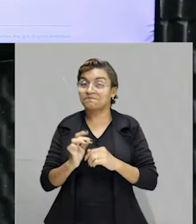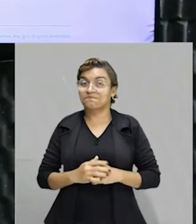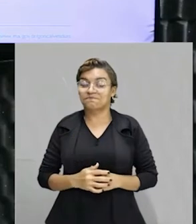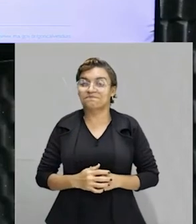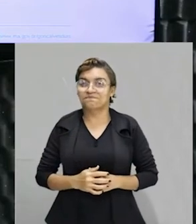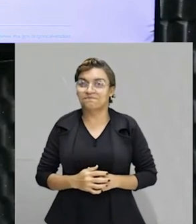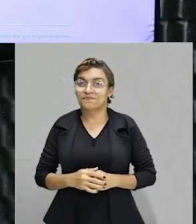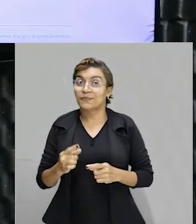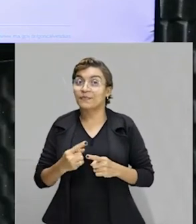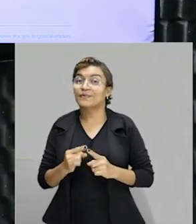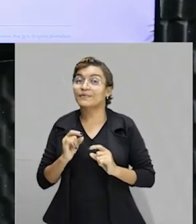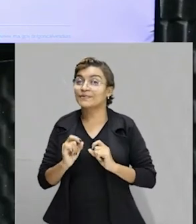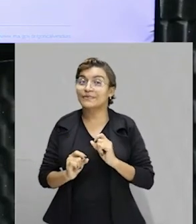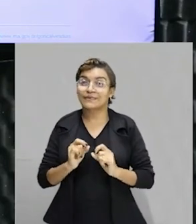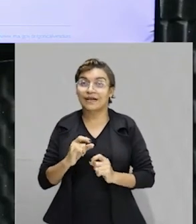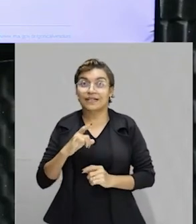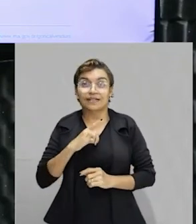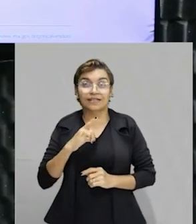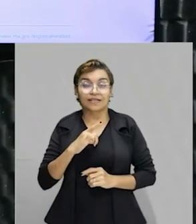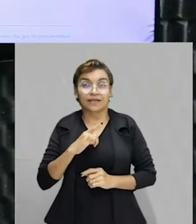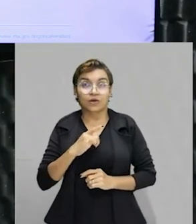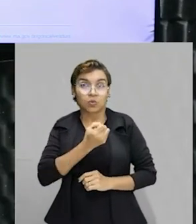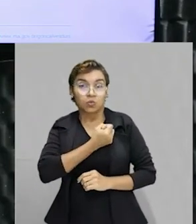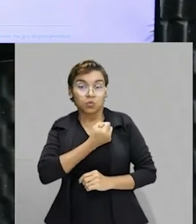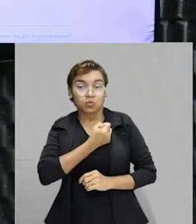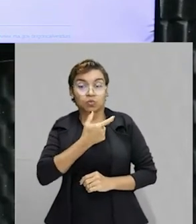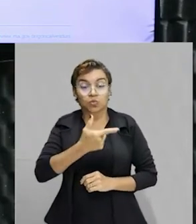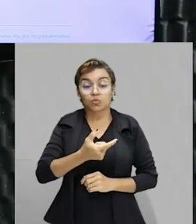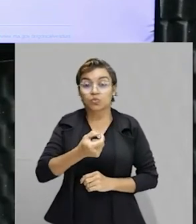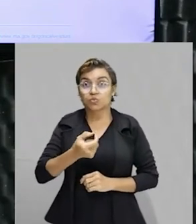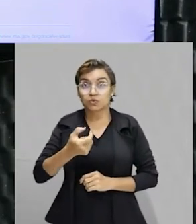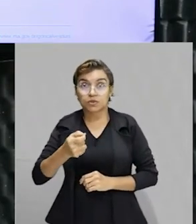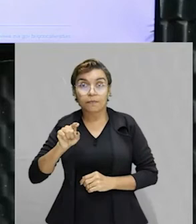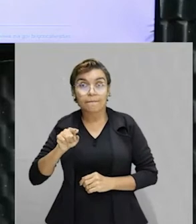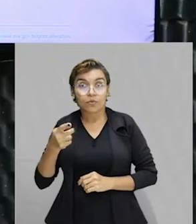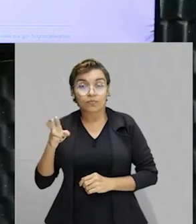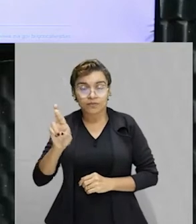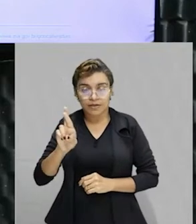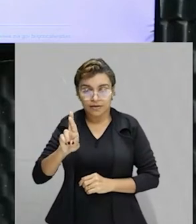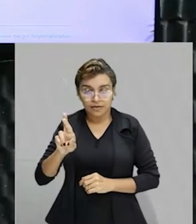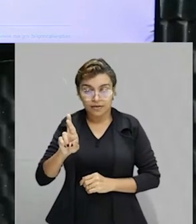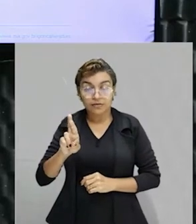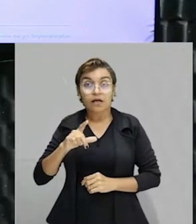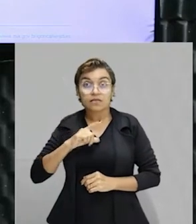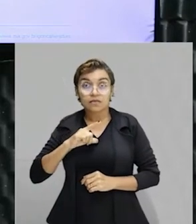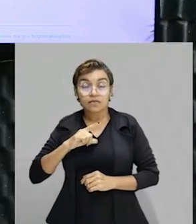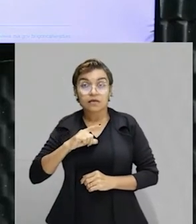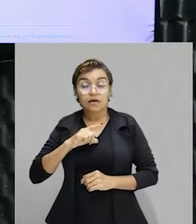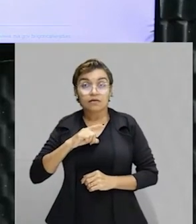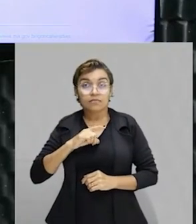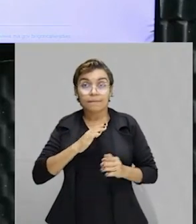Porque ele deu um valor de 200 mil reais e ele te deu uma ordem, uma